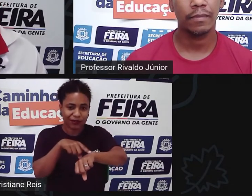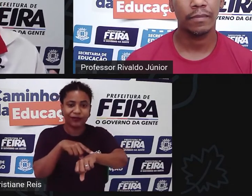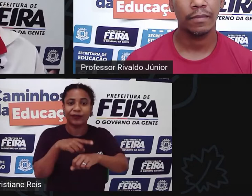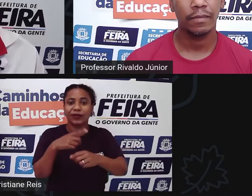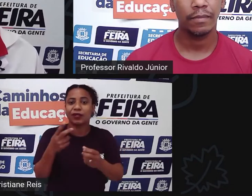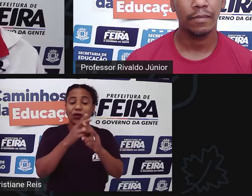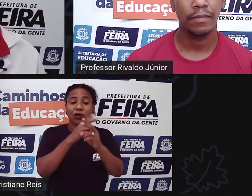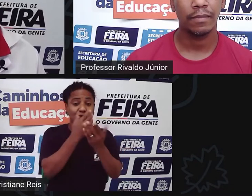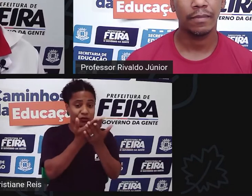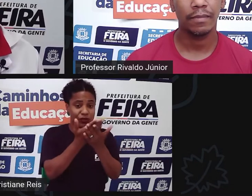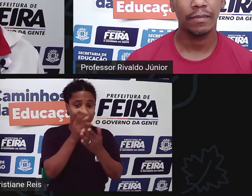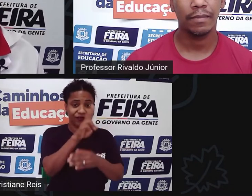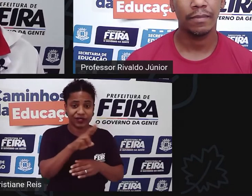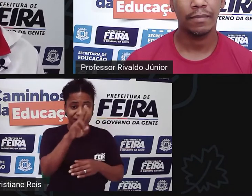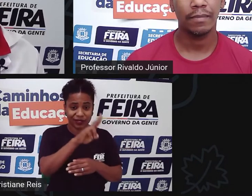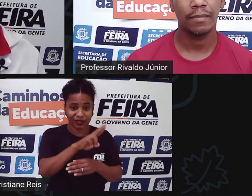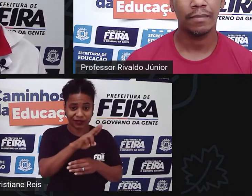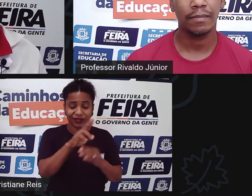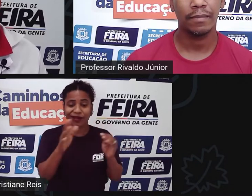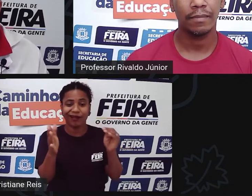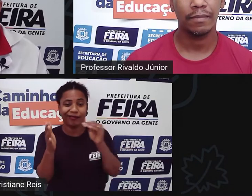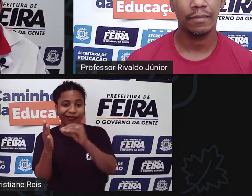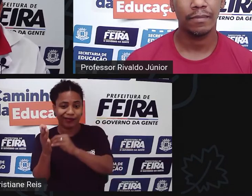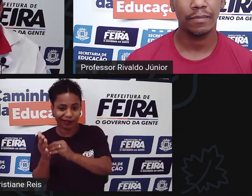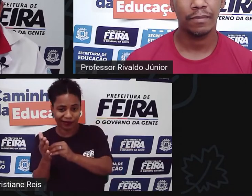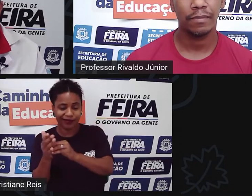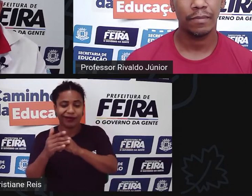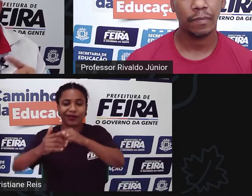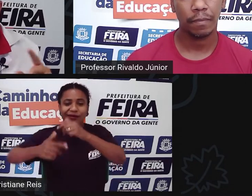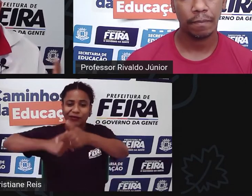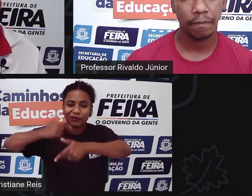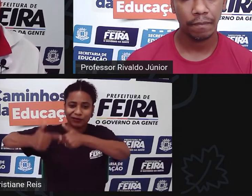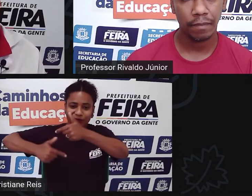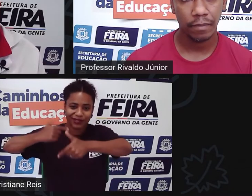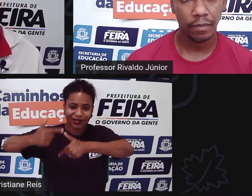até a gente chegar no mercado de trabalho onde a vai passar aquela